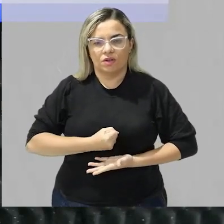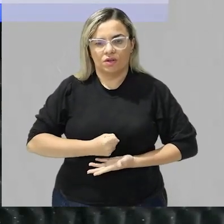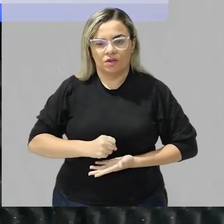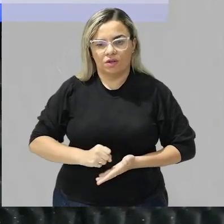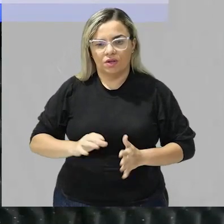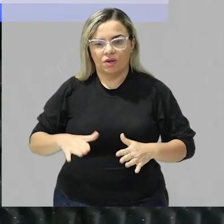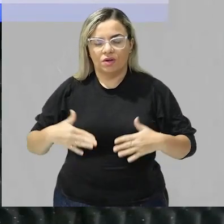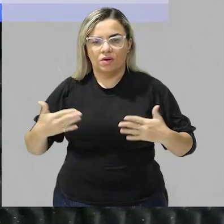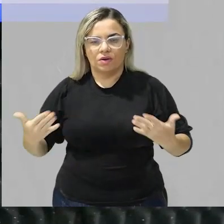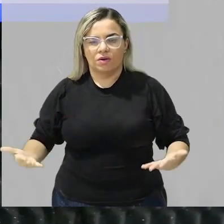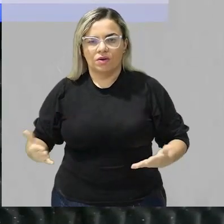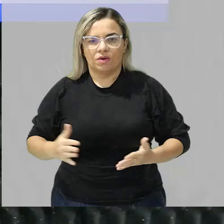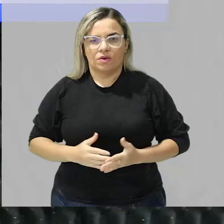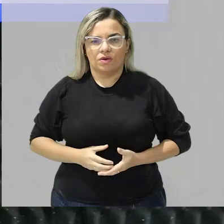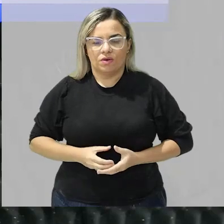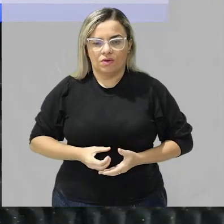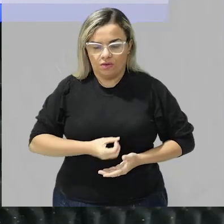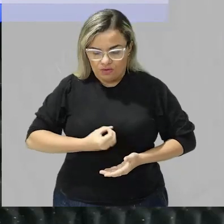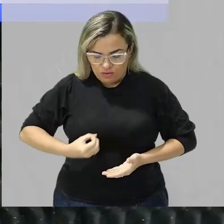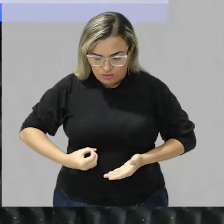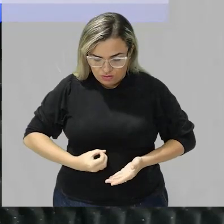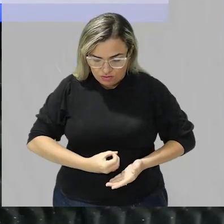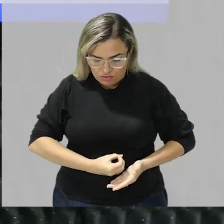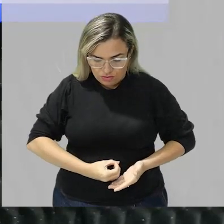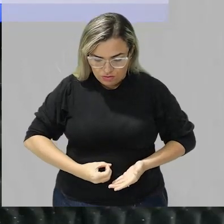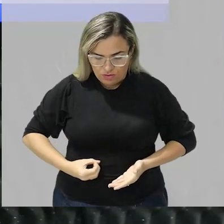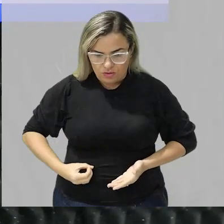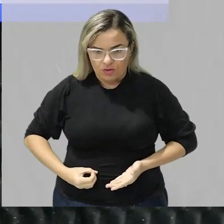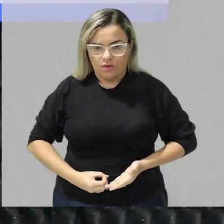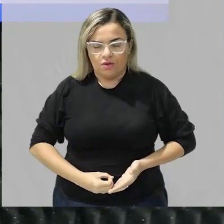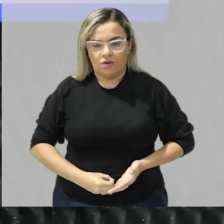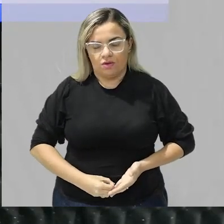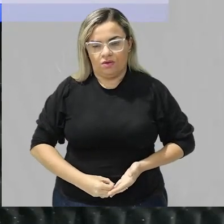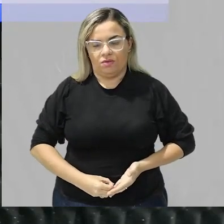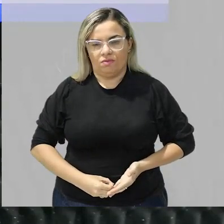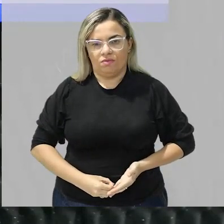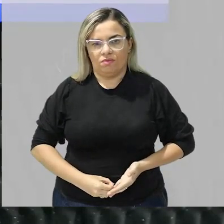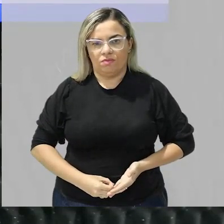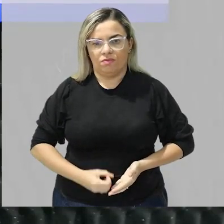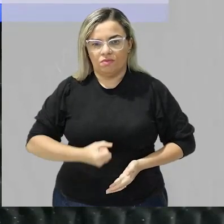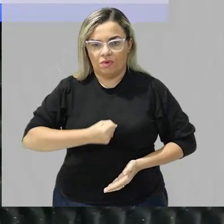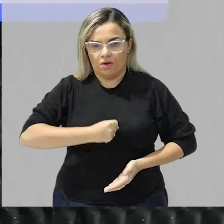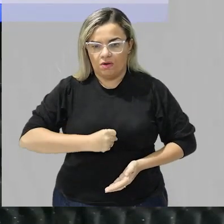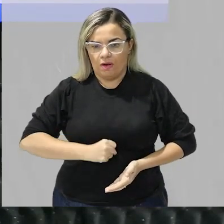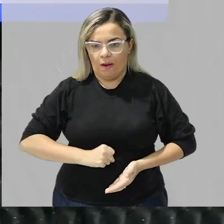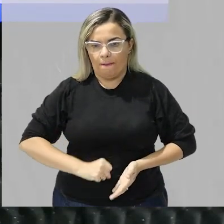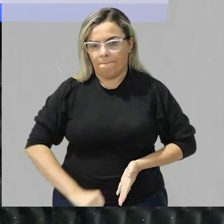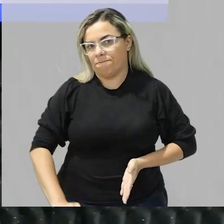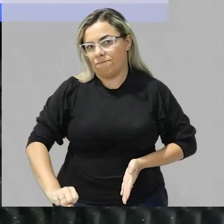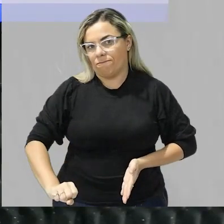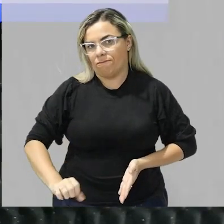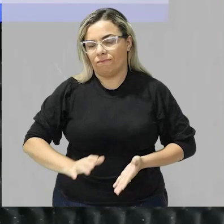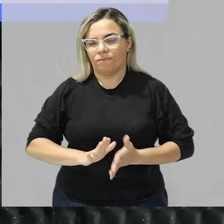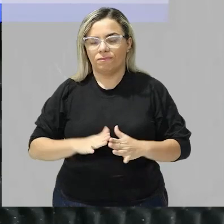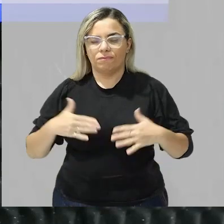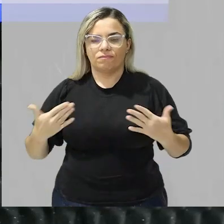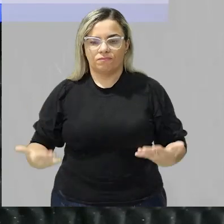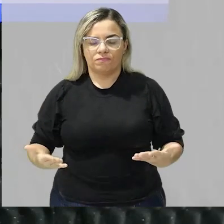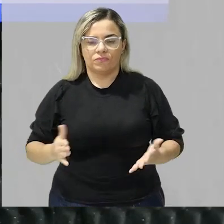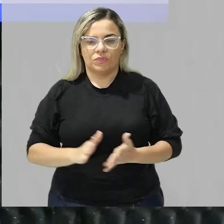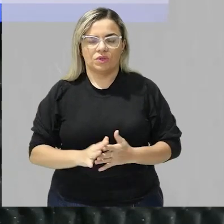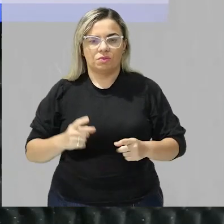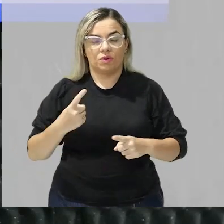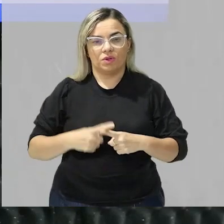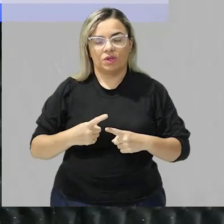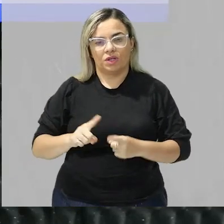direto no seu intestino no seu sistema digestório e vai ficar nas fezes tá a gordura vai para as fezes